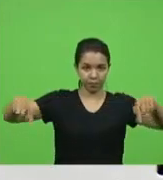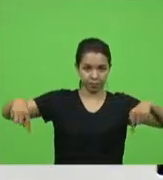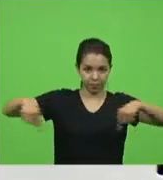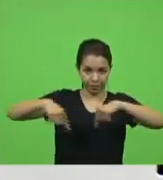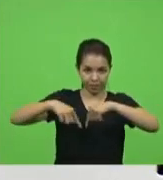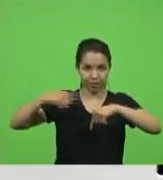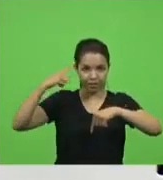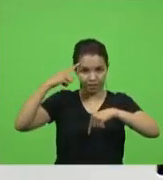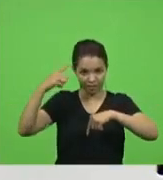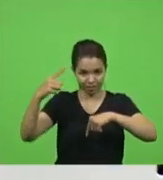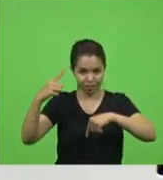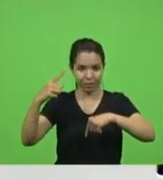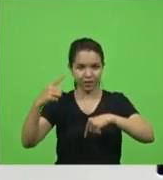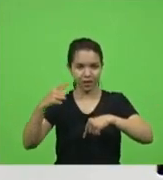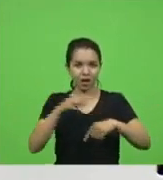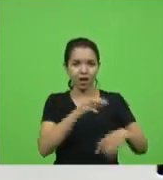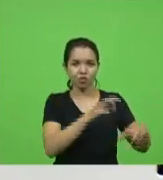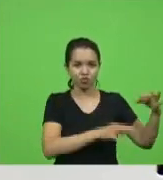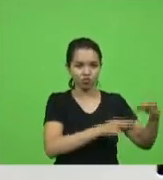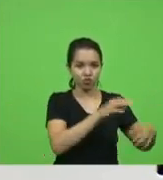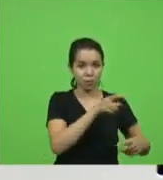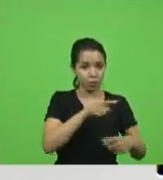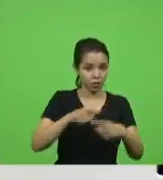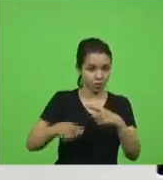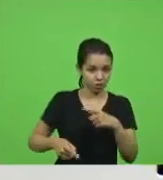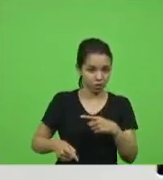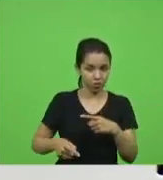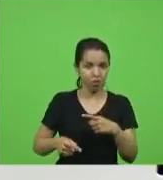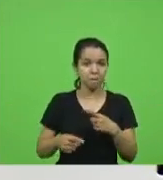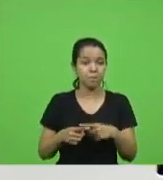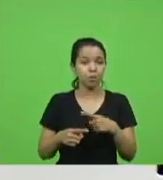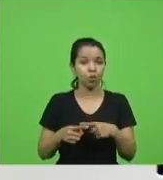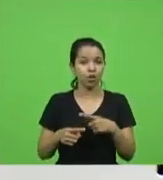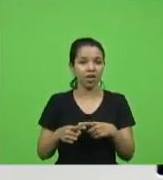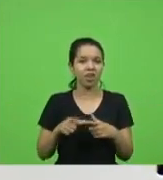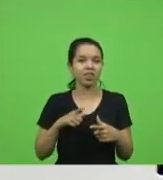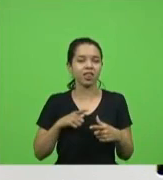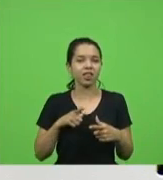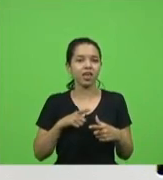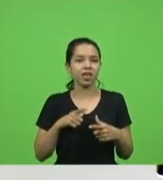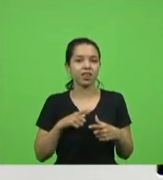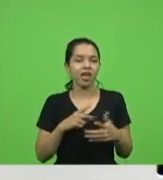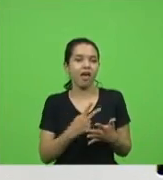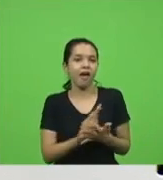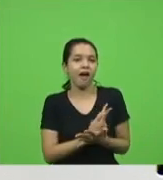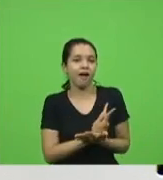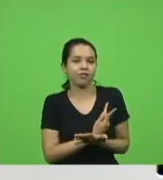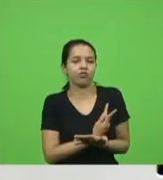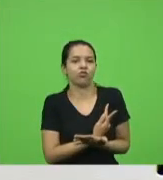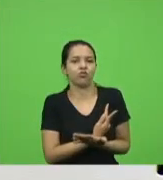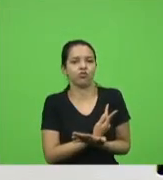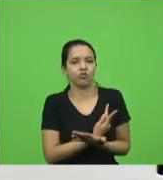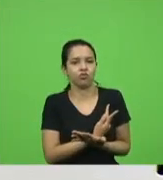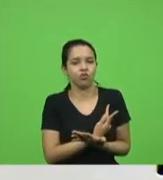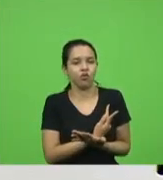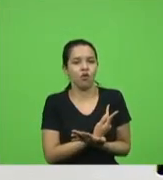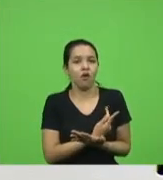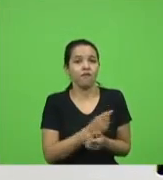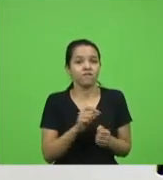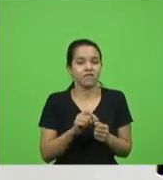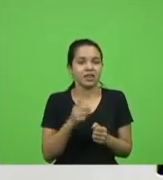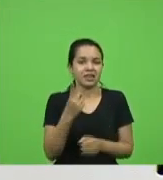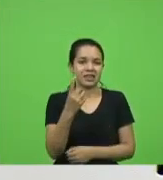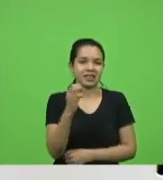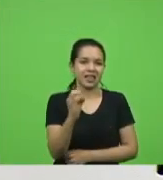a justiça proibiu porque tinha rolo tinham que fazer 10 mil aliás